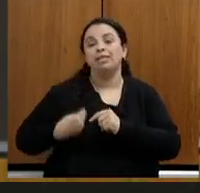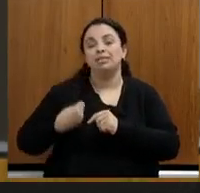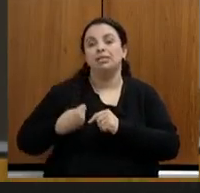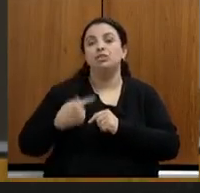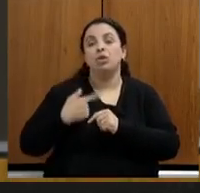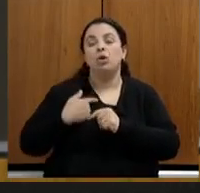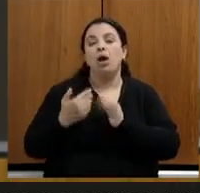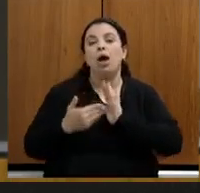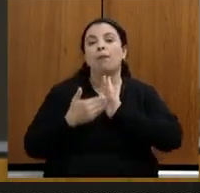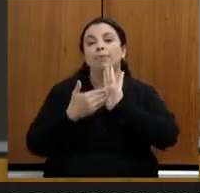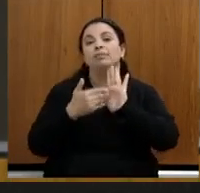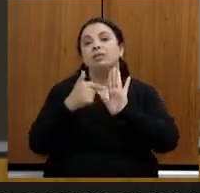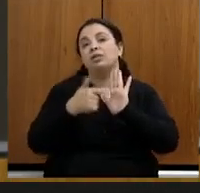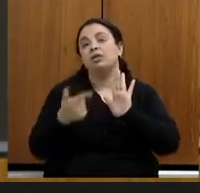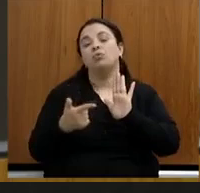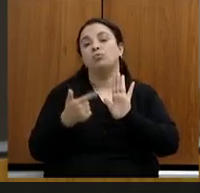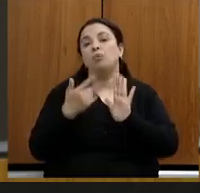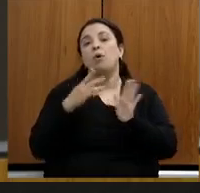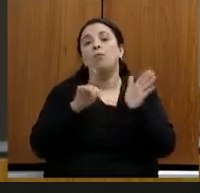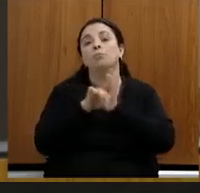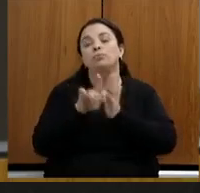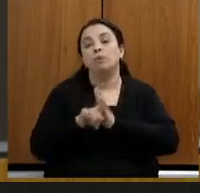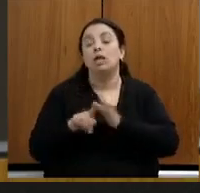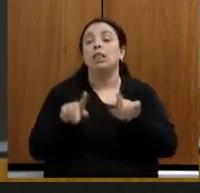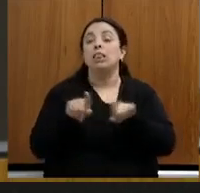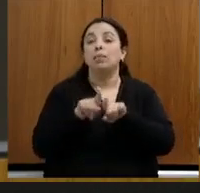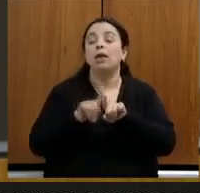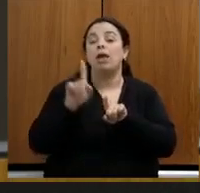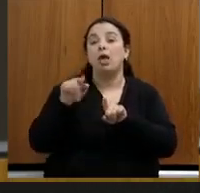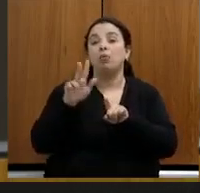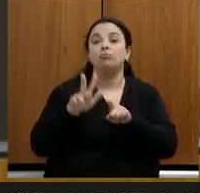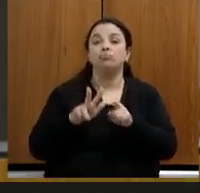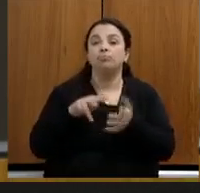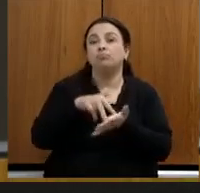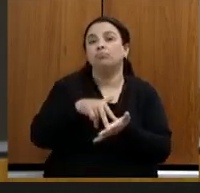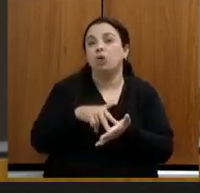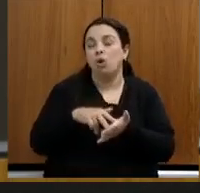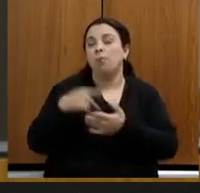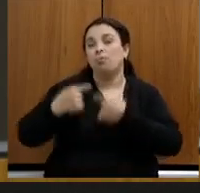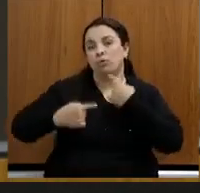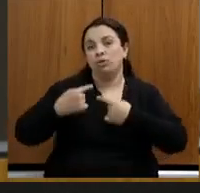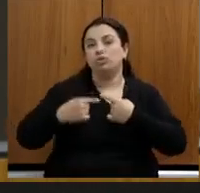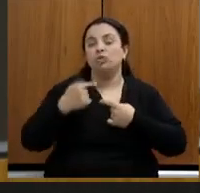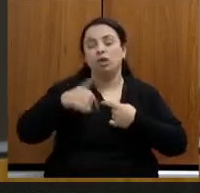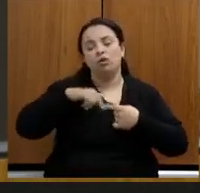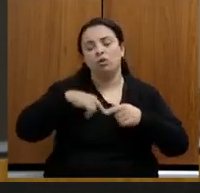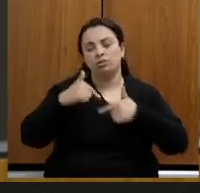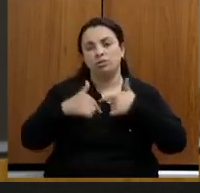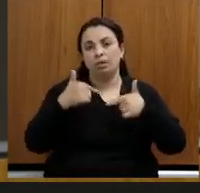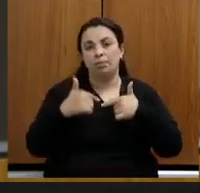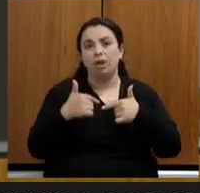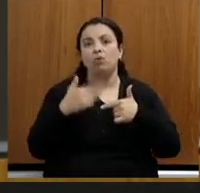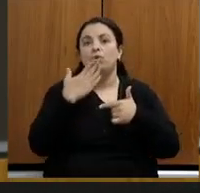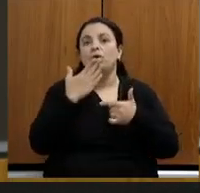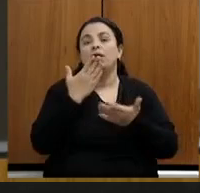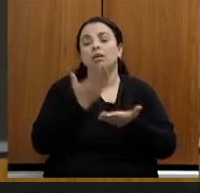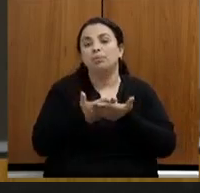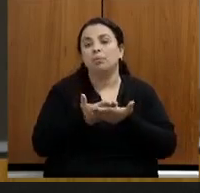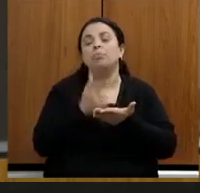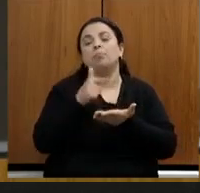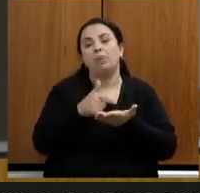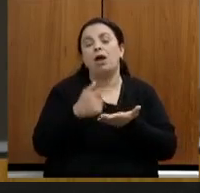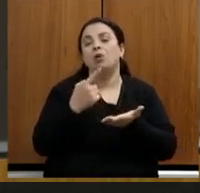forma é um posicionamento político e portanto é o nosso trabalho o requerimento para o cumprimento do acordo